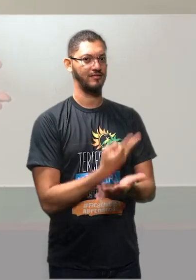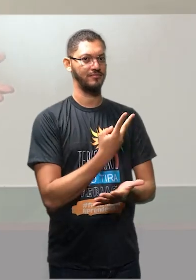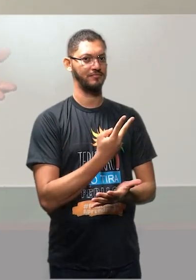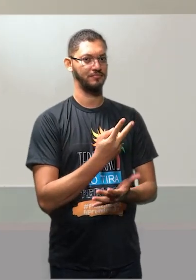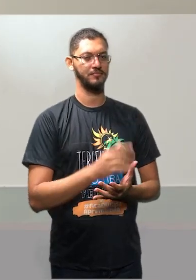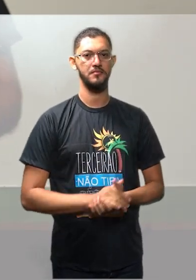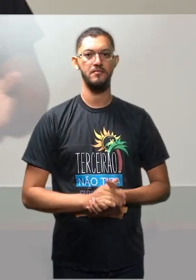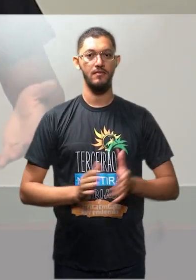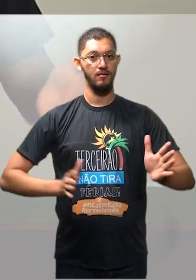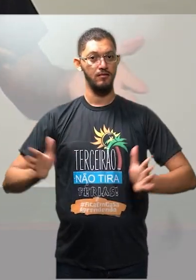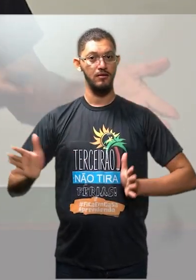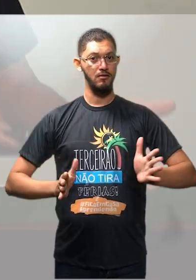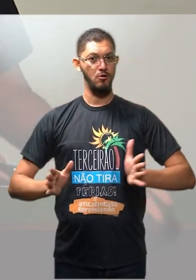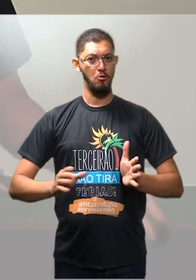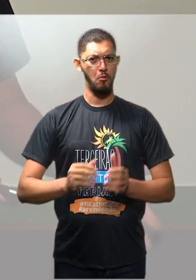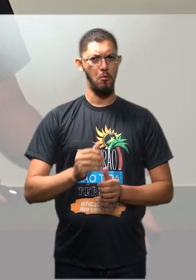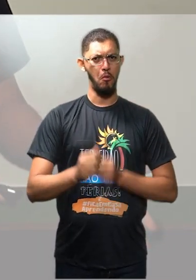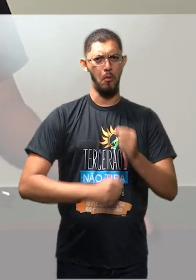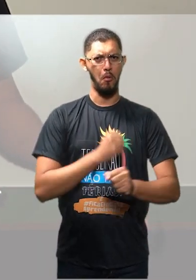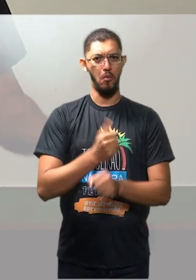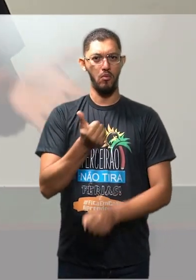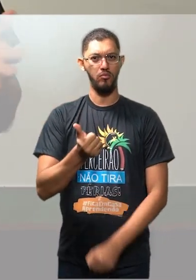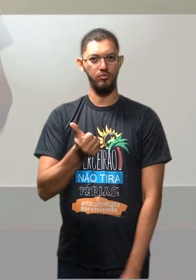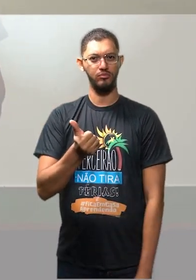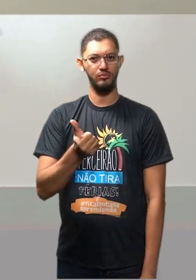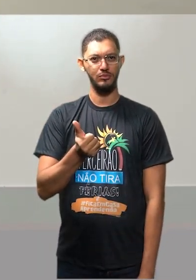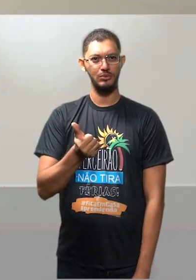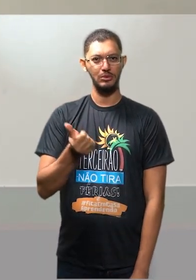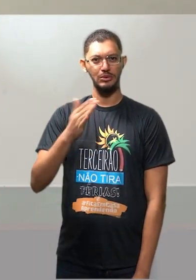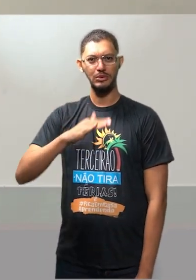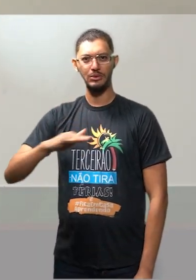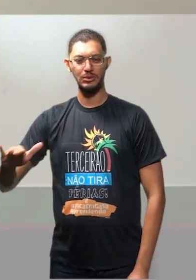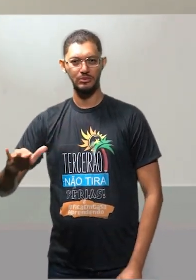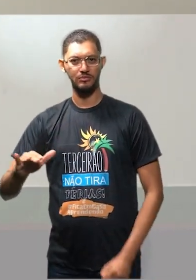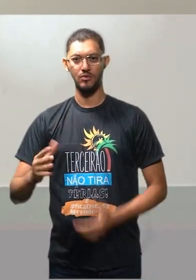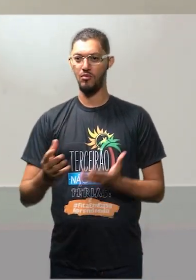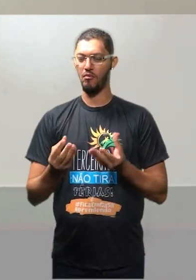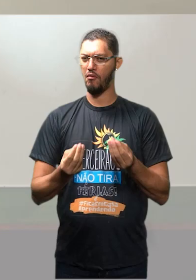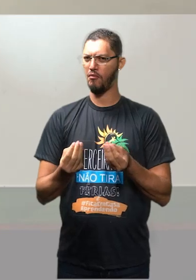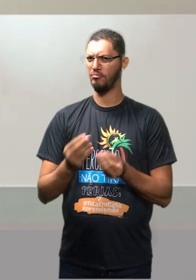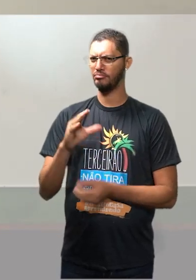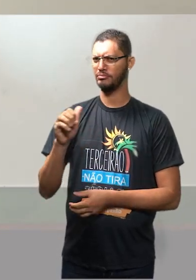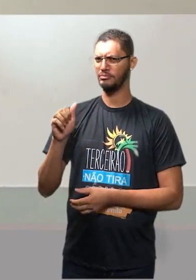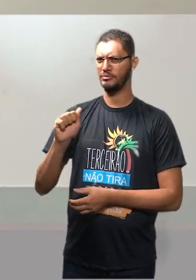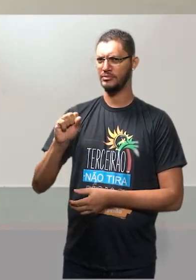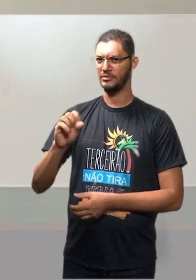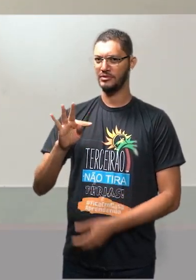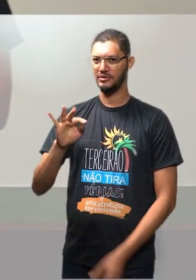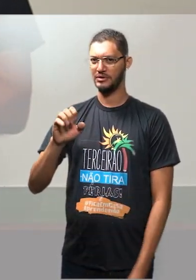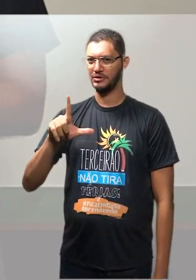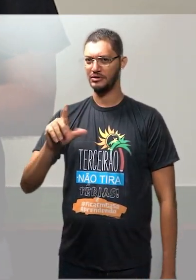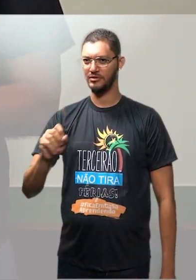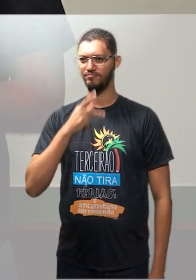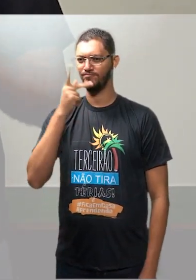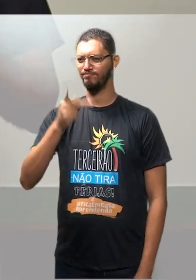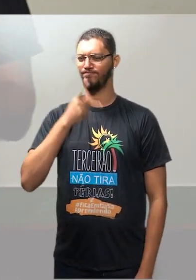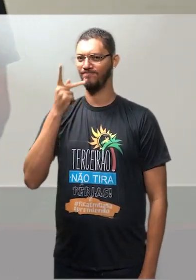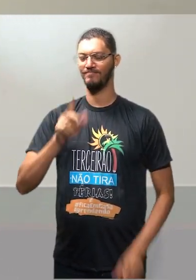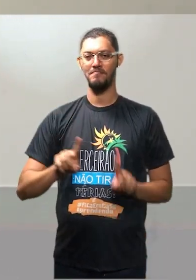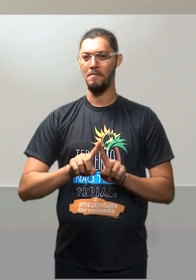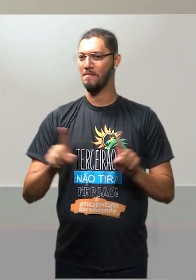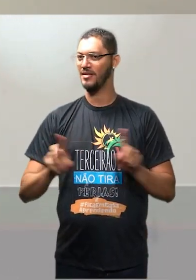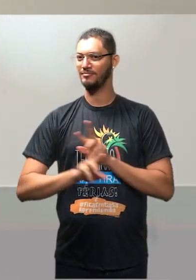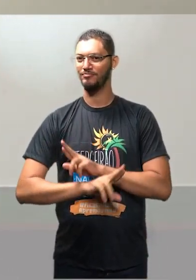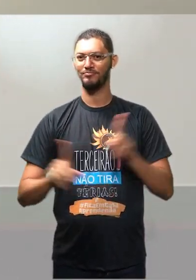O regime não durou um ano e meio como Castelo Branco dizia que ia acontecer. Os